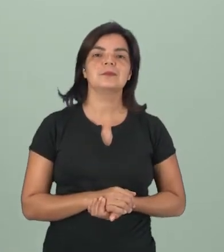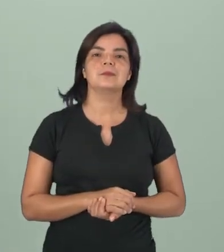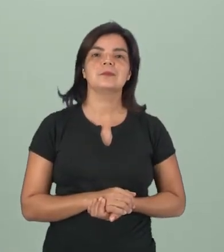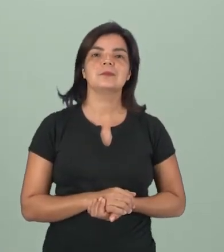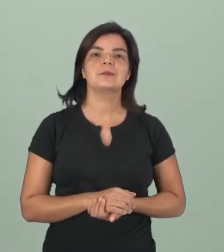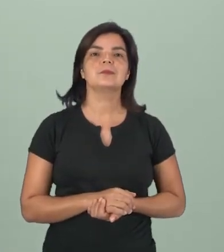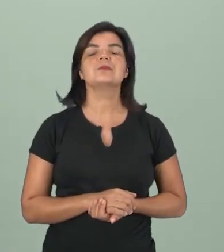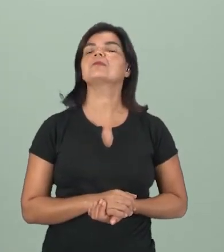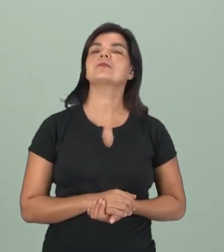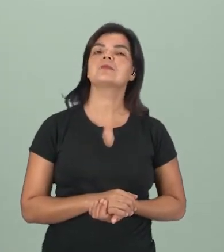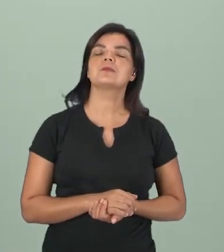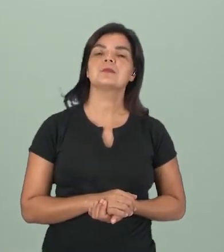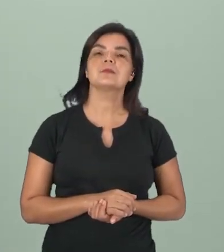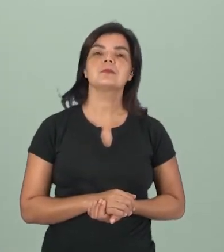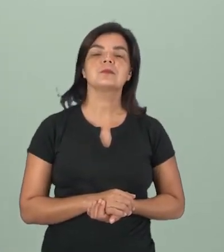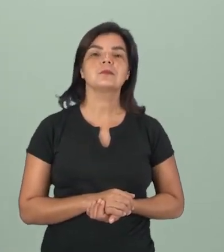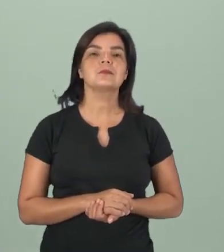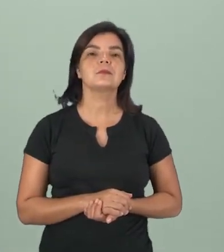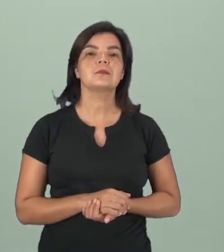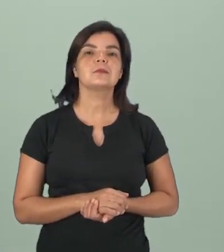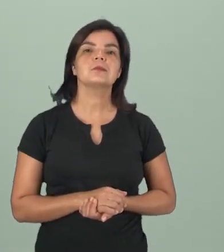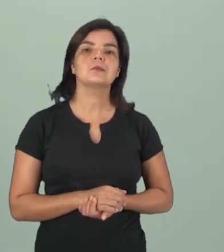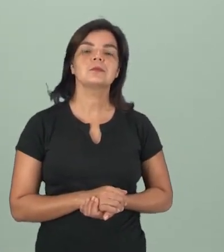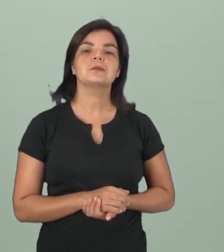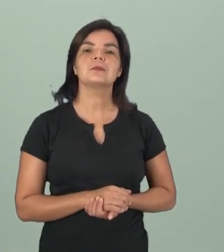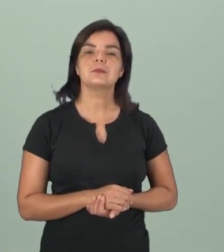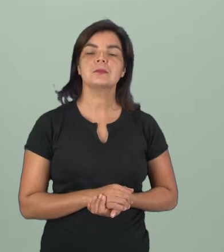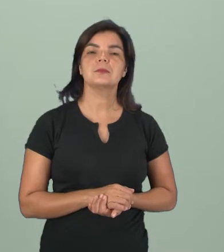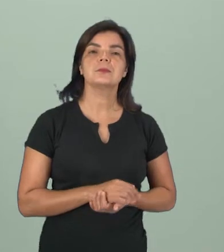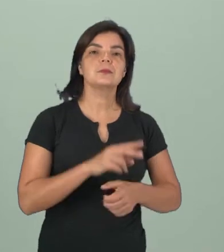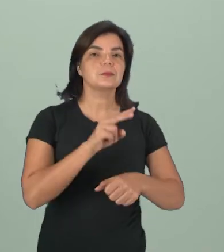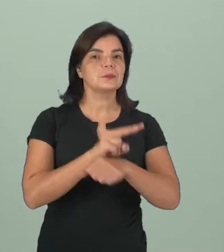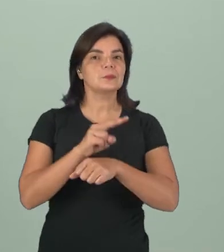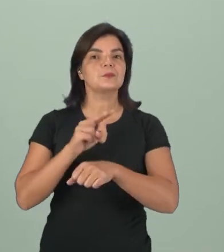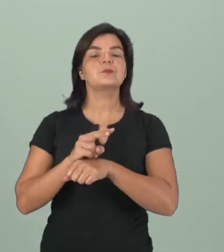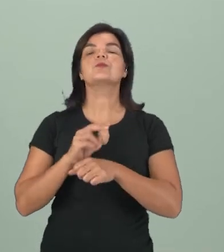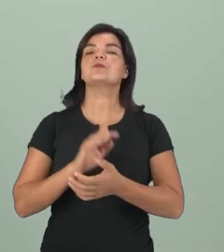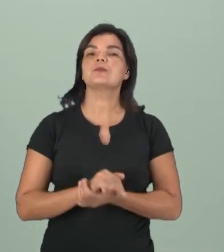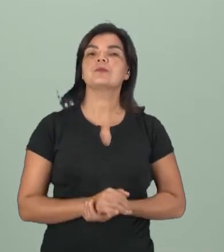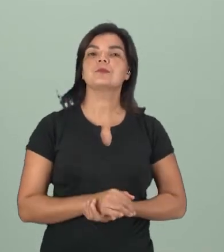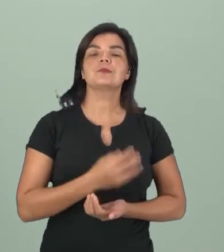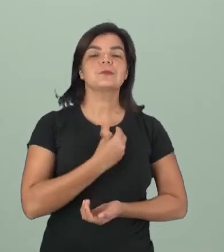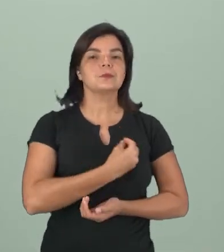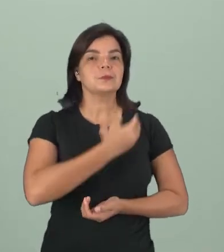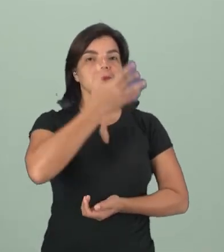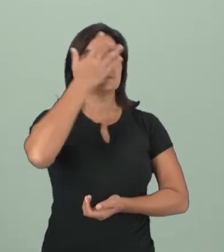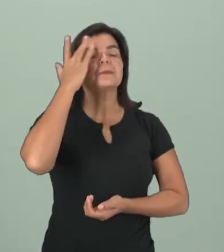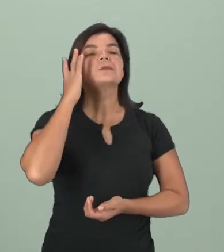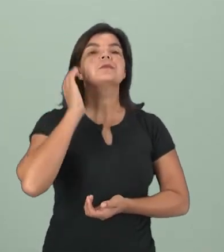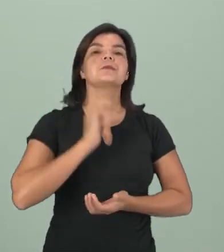Ele... Para que este animal fique aos cuidados dos seres humanos.